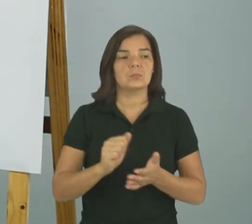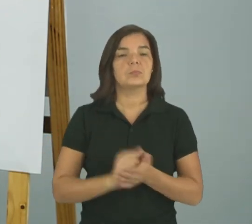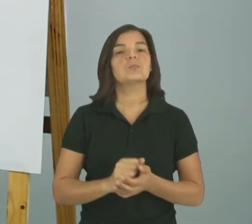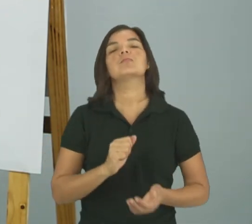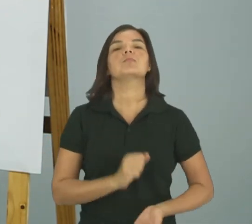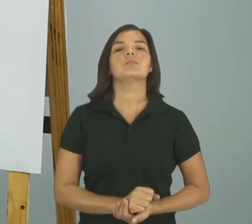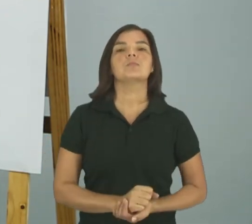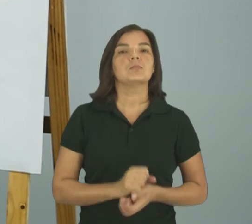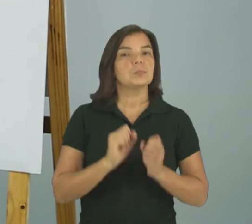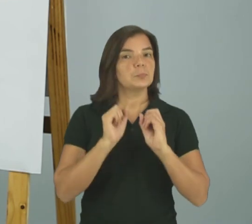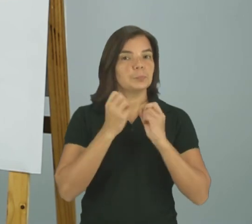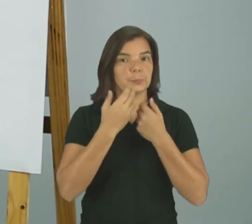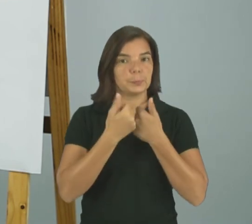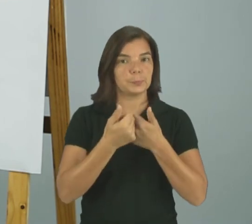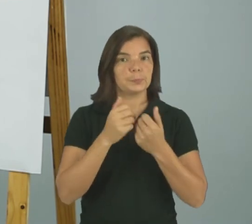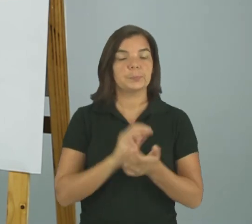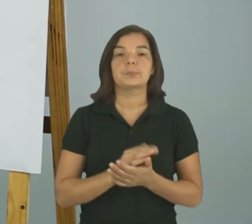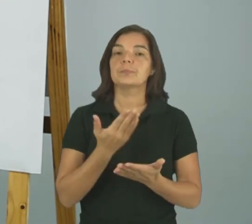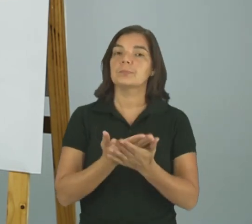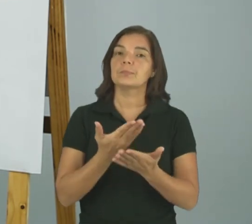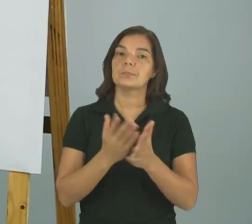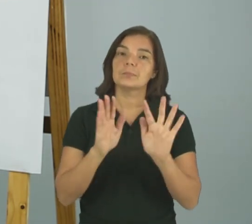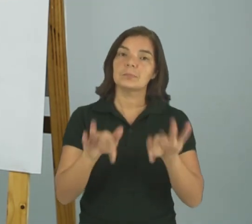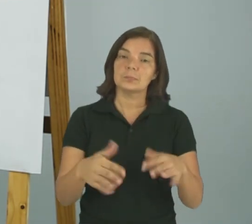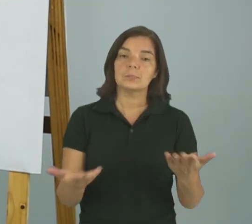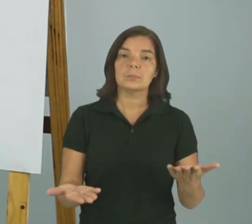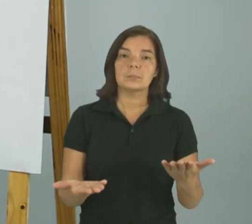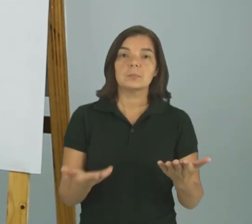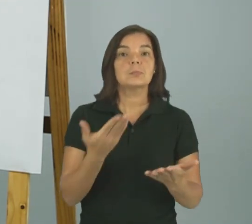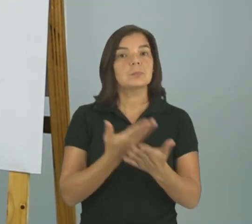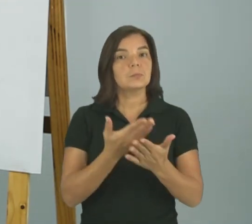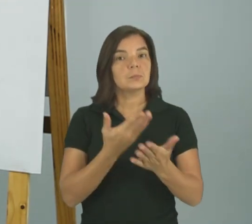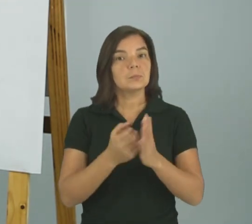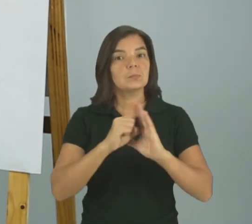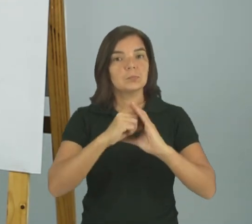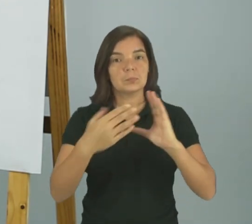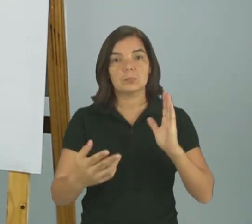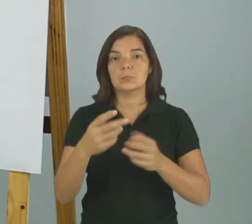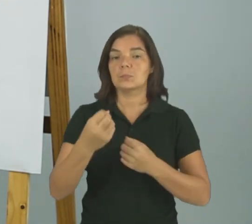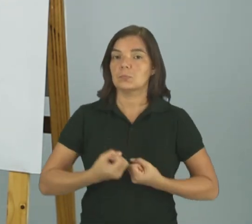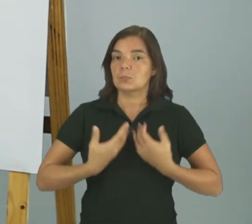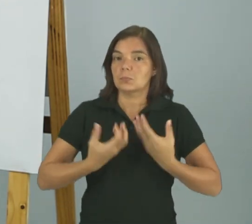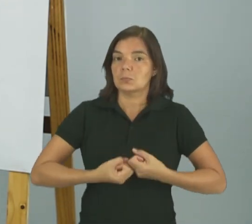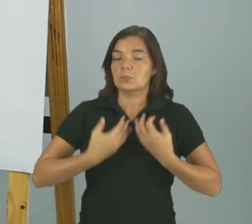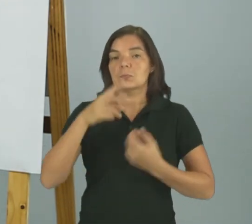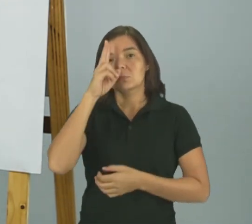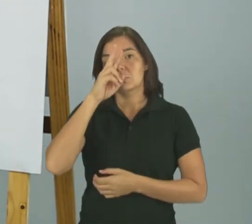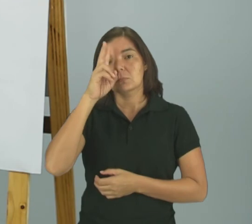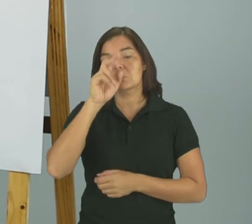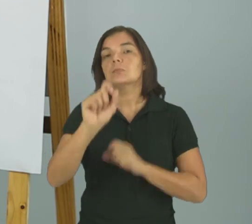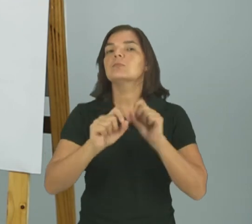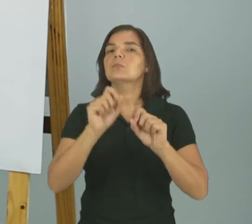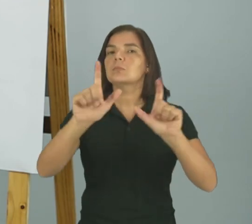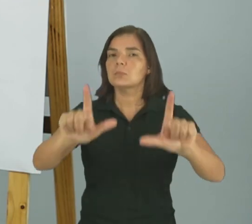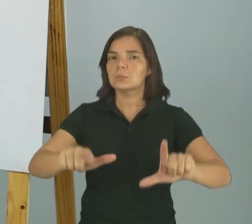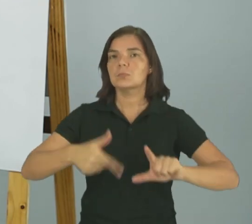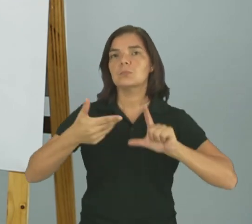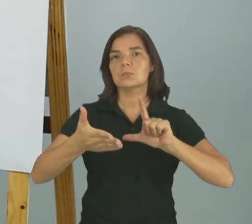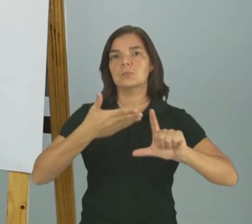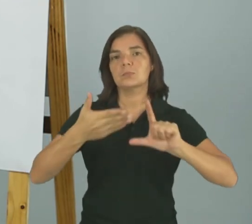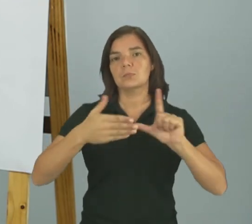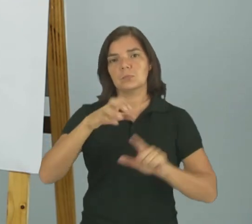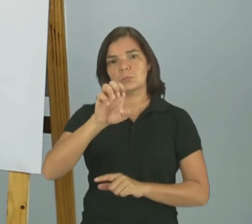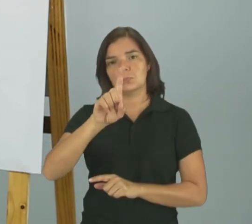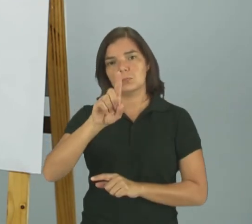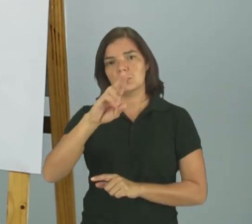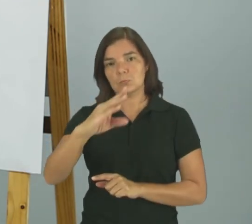que escreve Tá bom? A nossa aula fica por aqui Hoje nós trabalhamos as características de um poema Lembrando que você acessar a plataforma